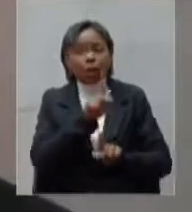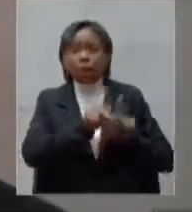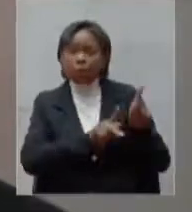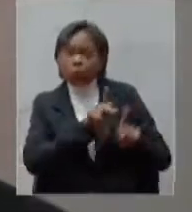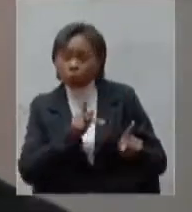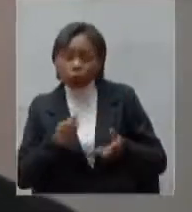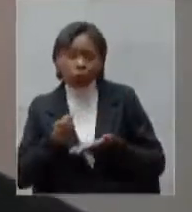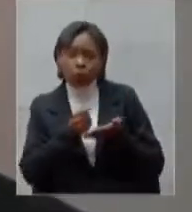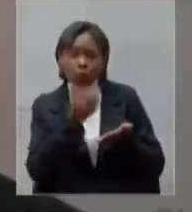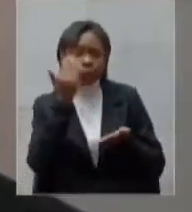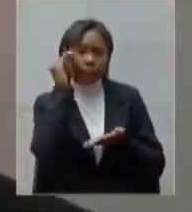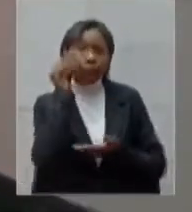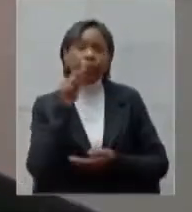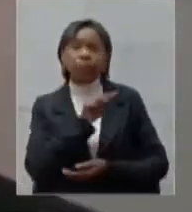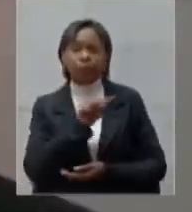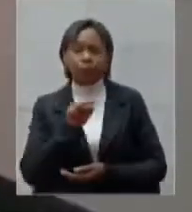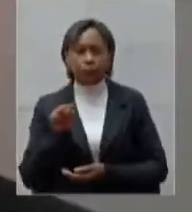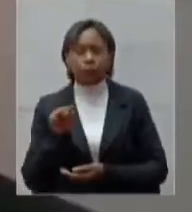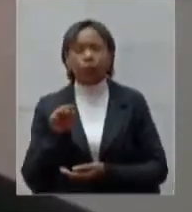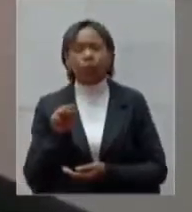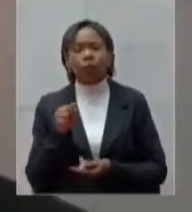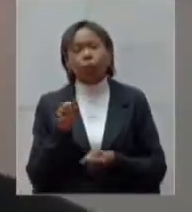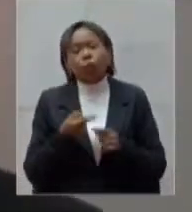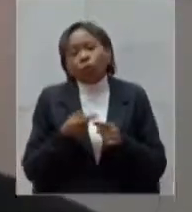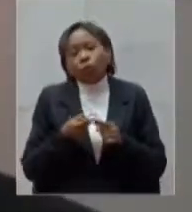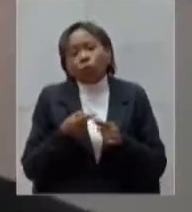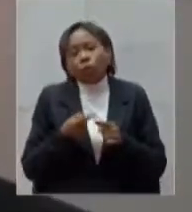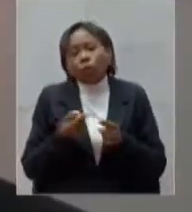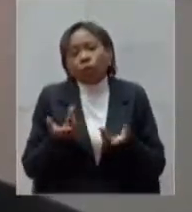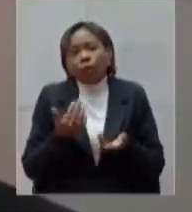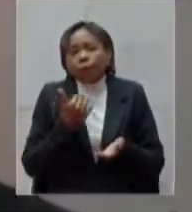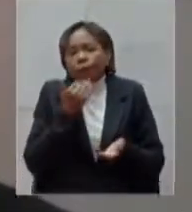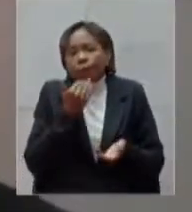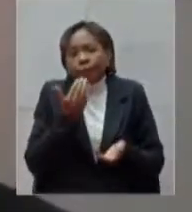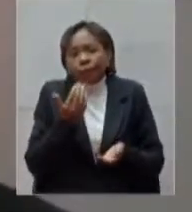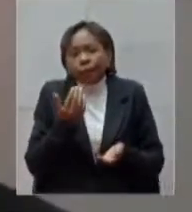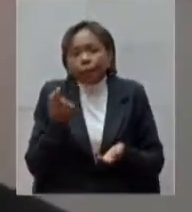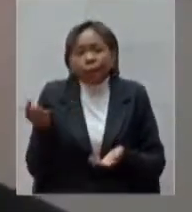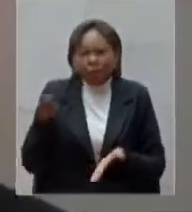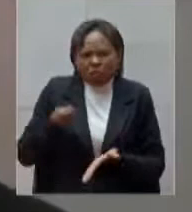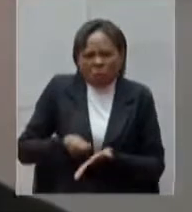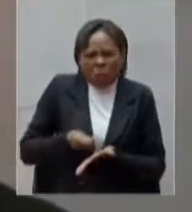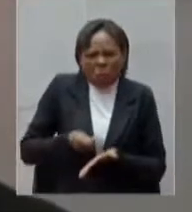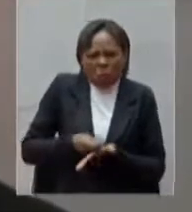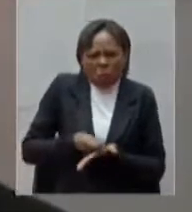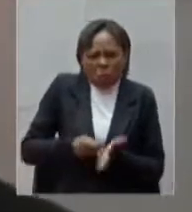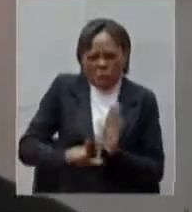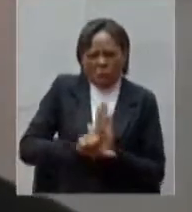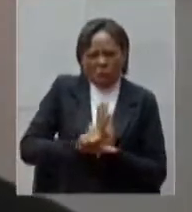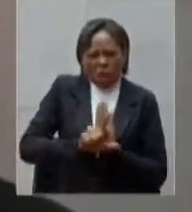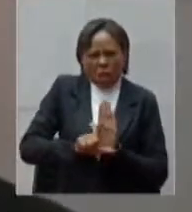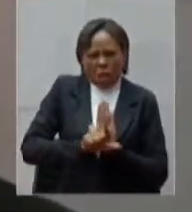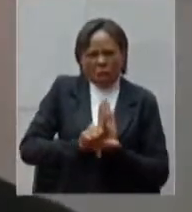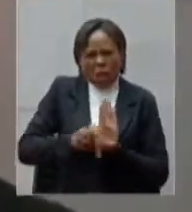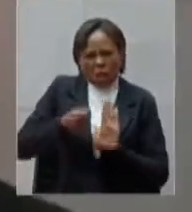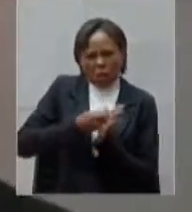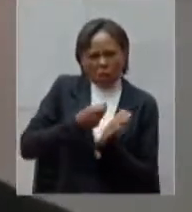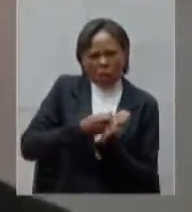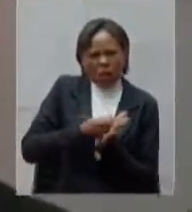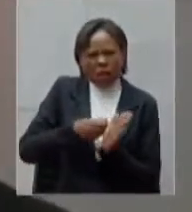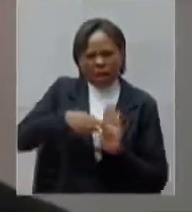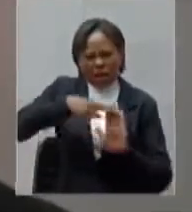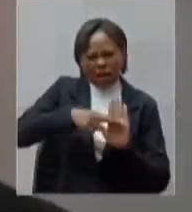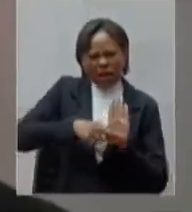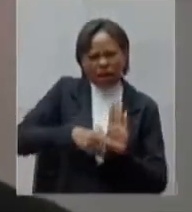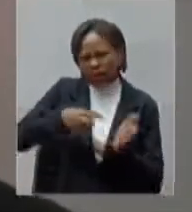corrente então não adianta vir alguém querer cobrar leis em cima querer cobrar regras em